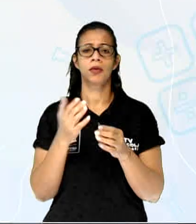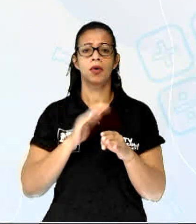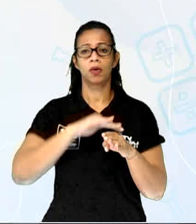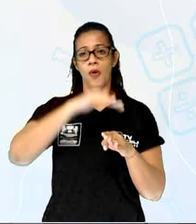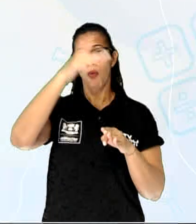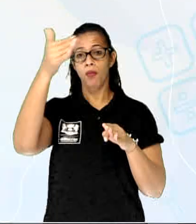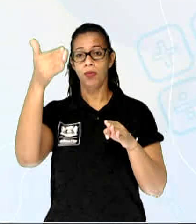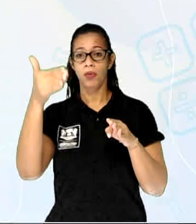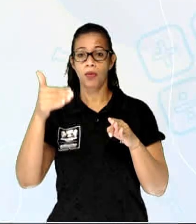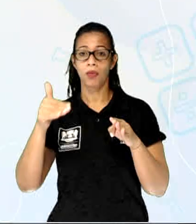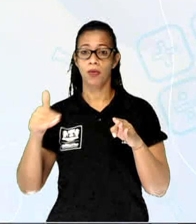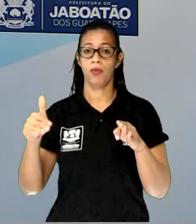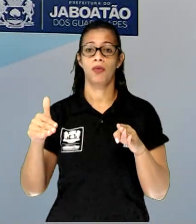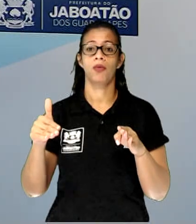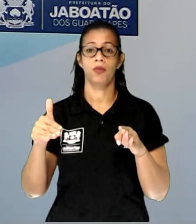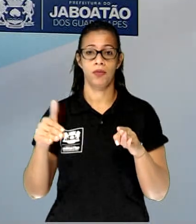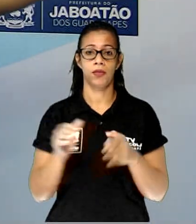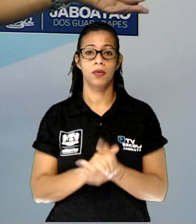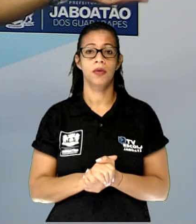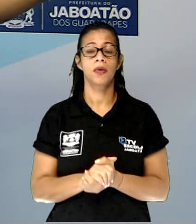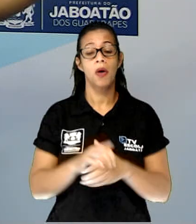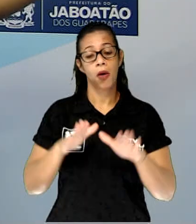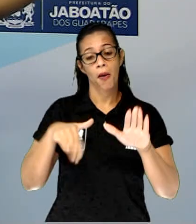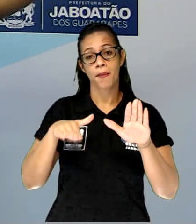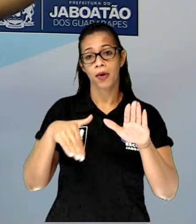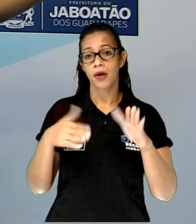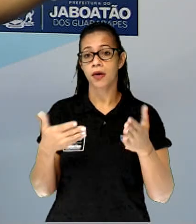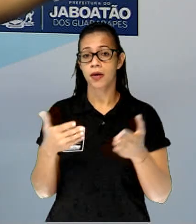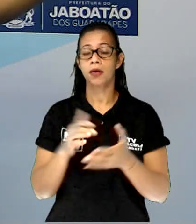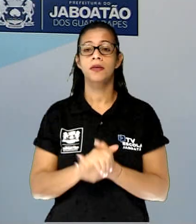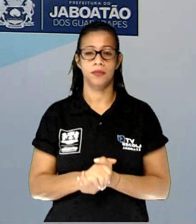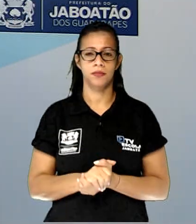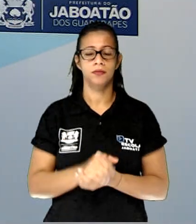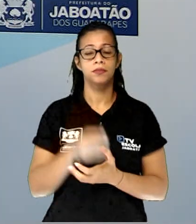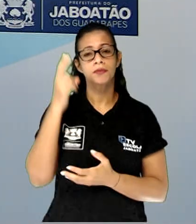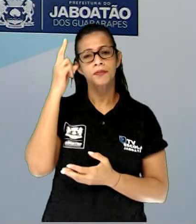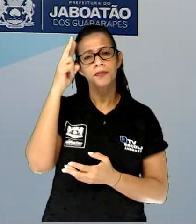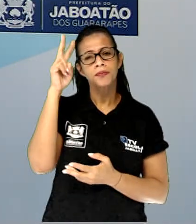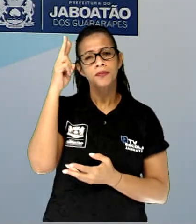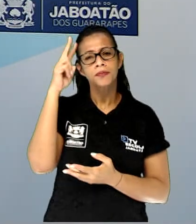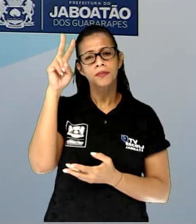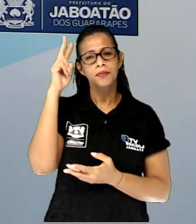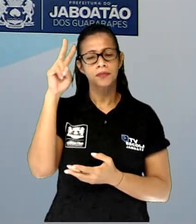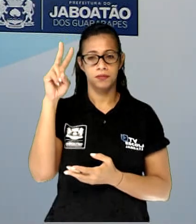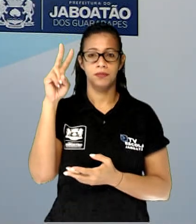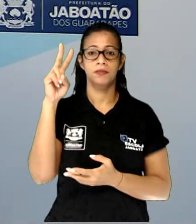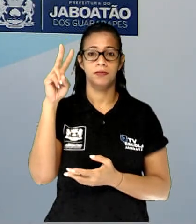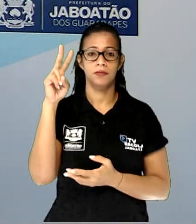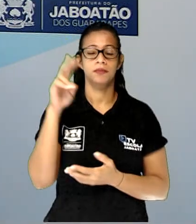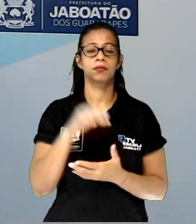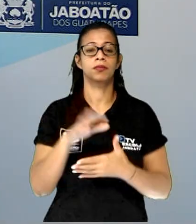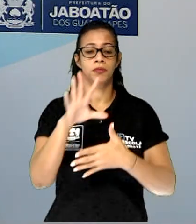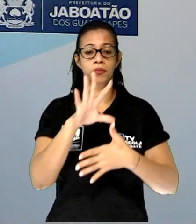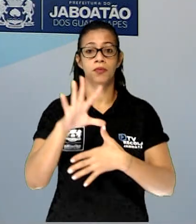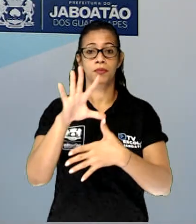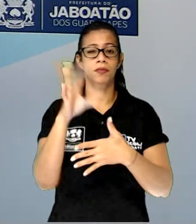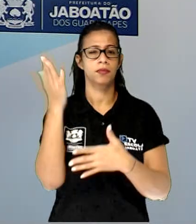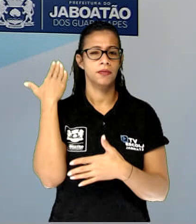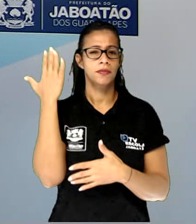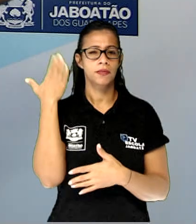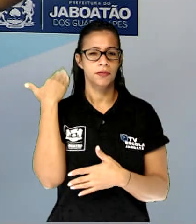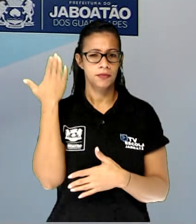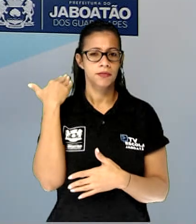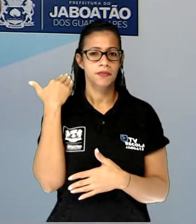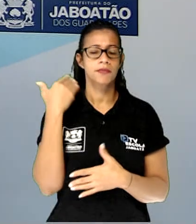Se a gente pensar naquele mapa inicial que a gente estava vindo da América do Sul, a gente não via nada disso, porque a riqueza de detalhe lá